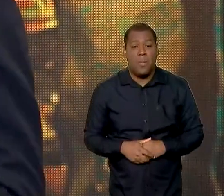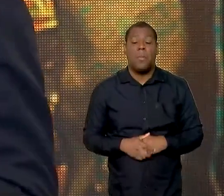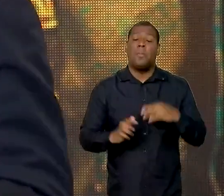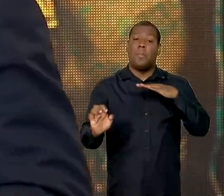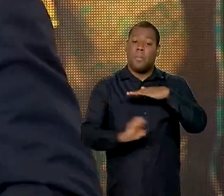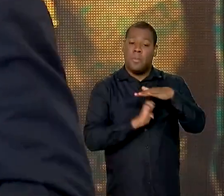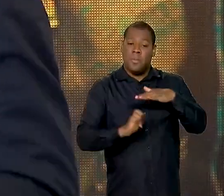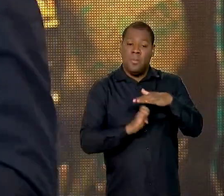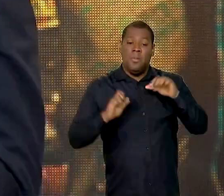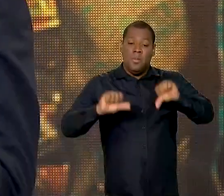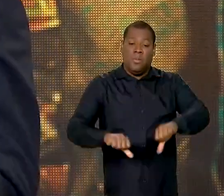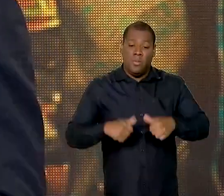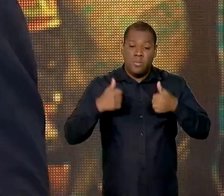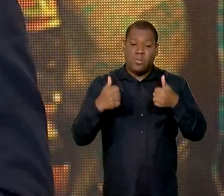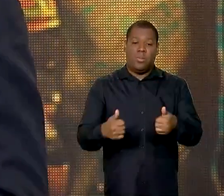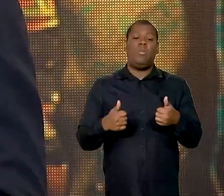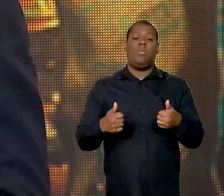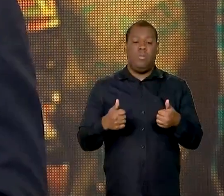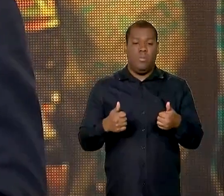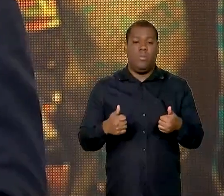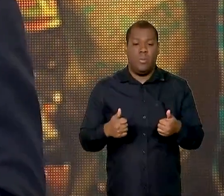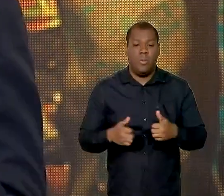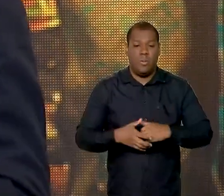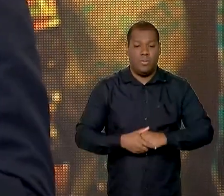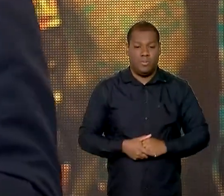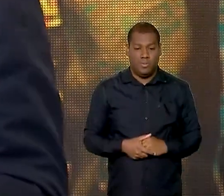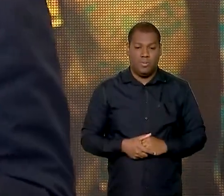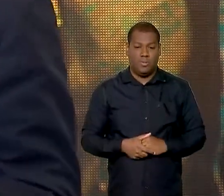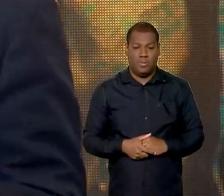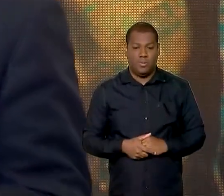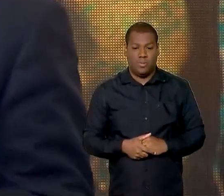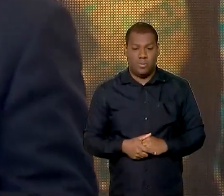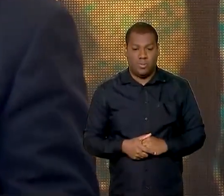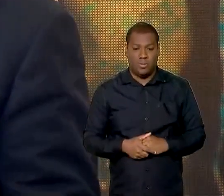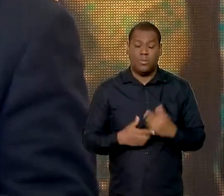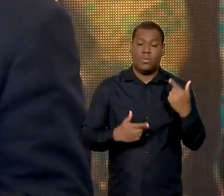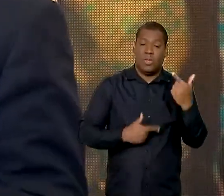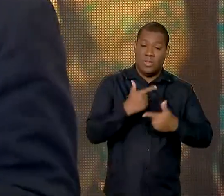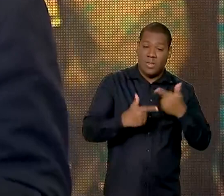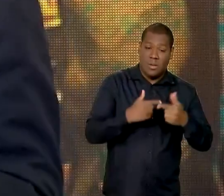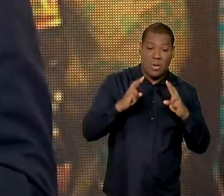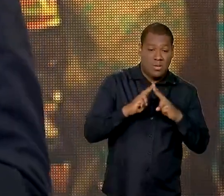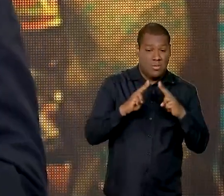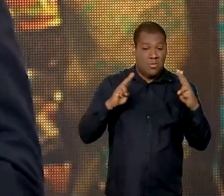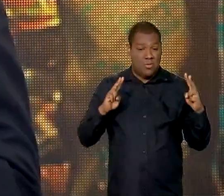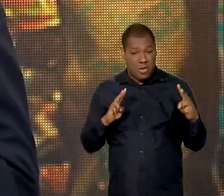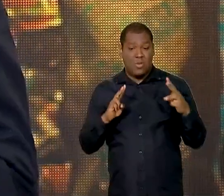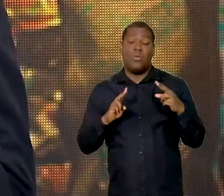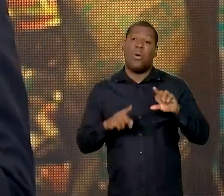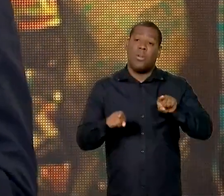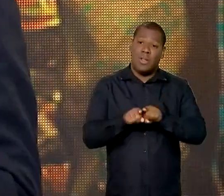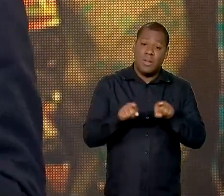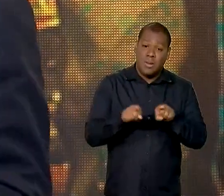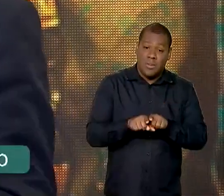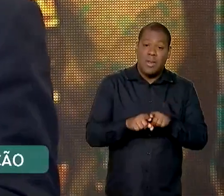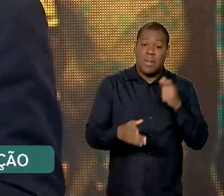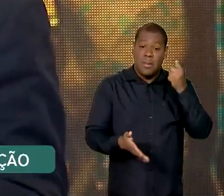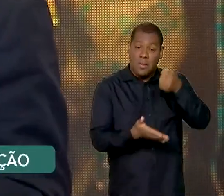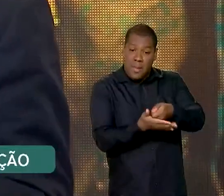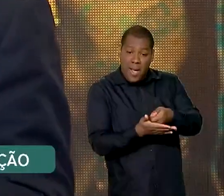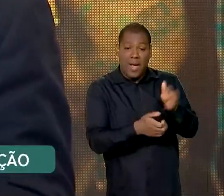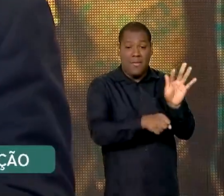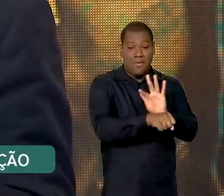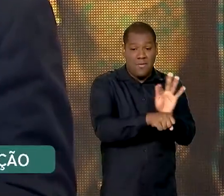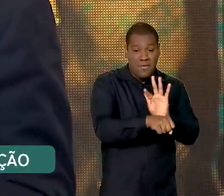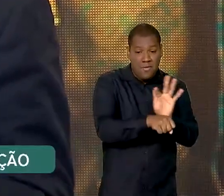facilitar a retomada do funcionamento das empresas. Trabalho em teletrabalho, antecipação de férias individuais e